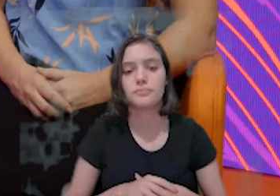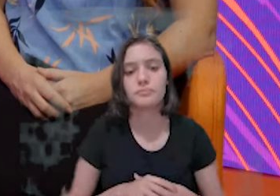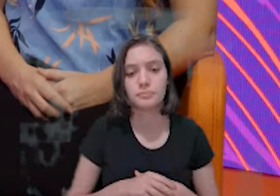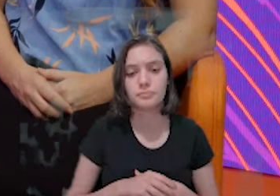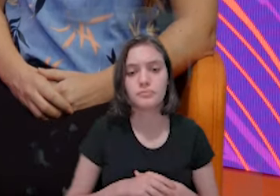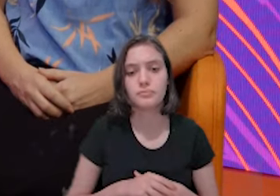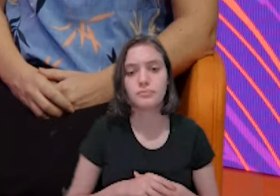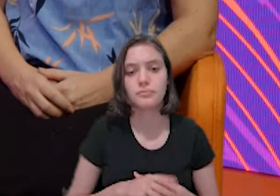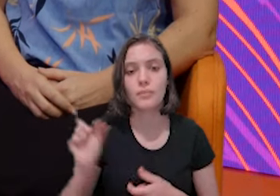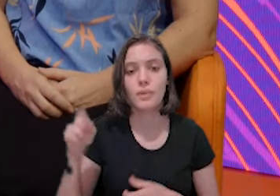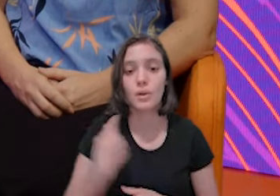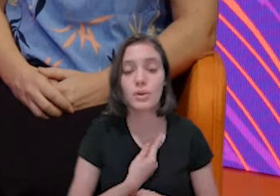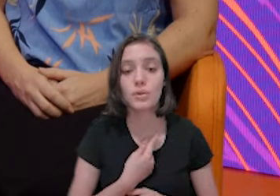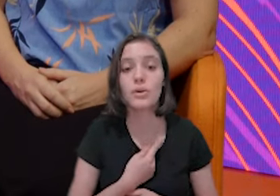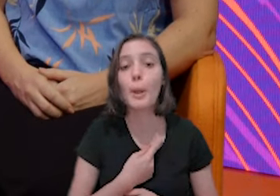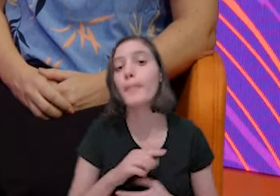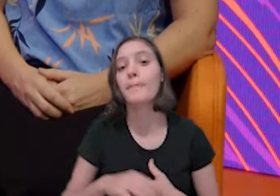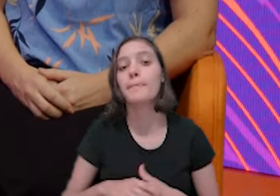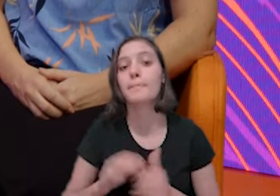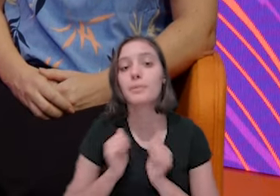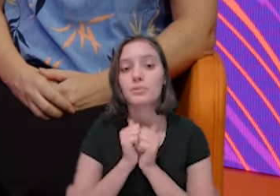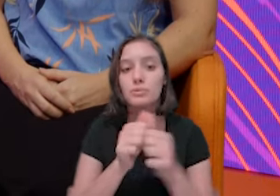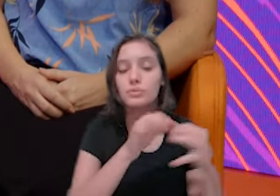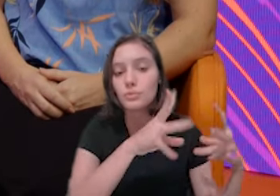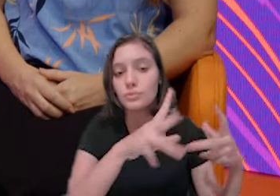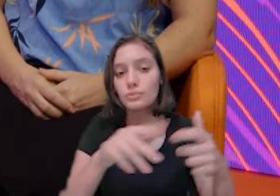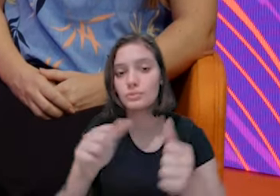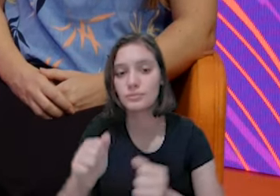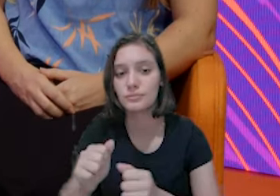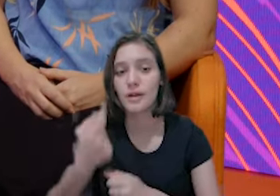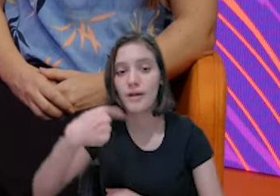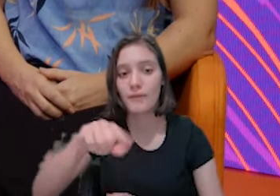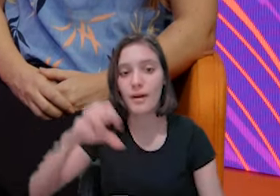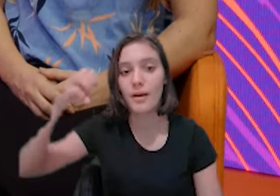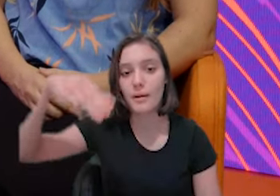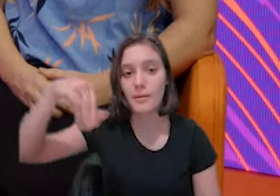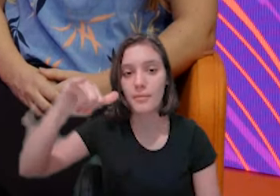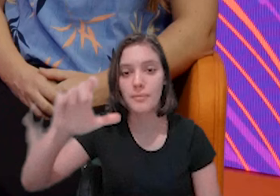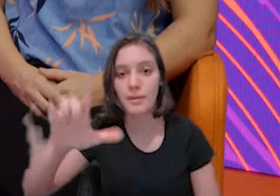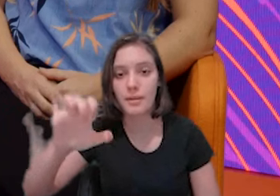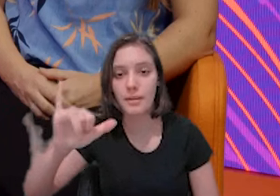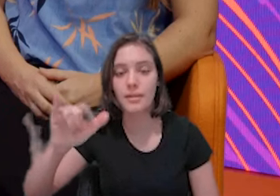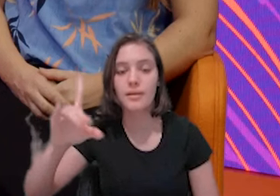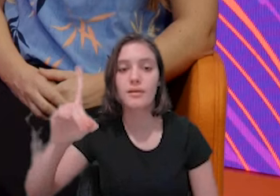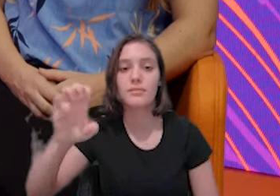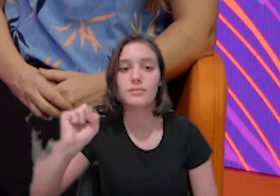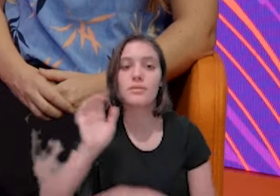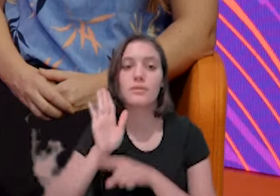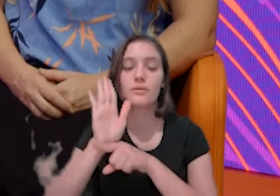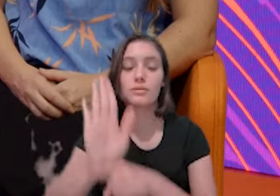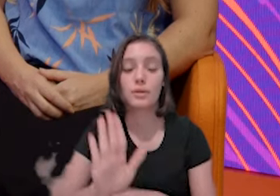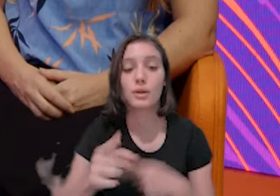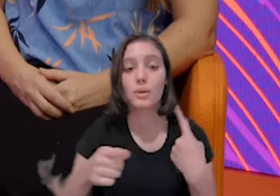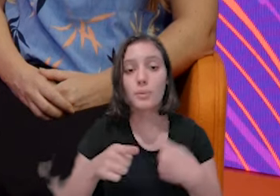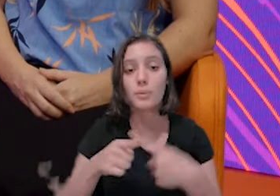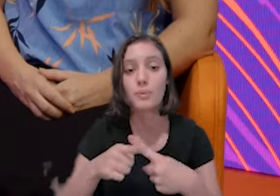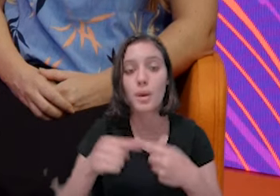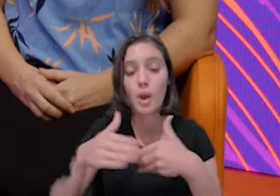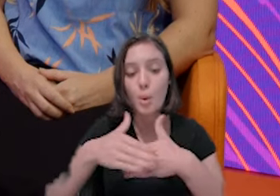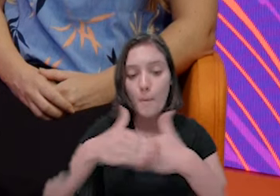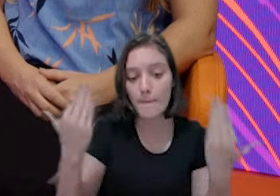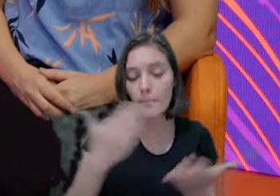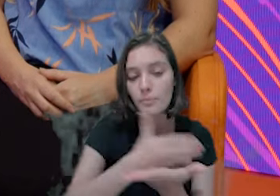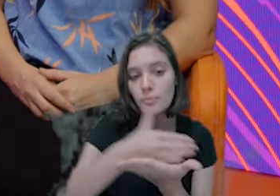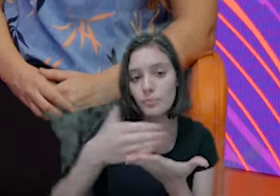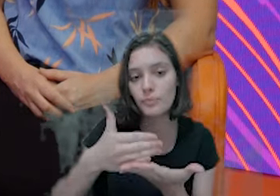ajudar. Então, a maior dificuldade mesmo é isso. Apertura, não sabe, tirar o DAS, vai e procura contador, quanto que vem, acham que o contador